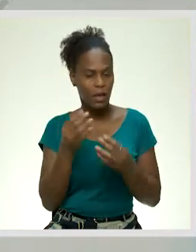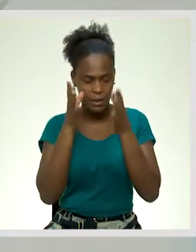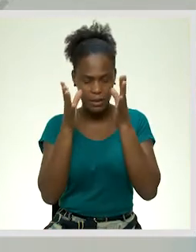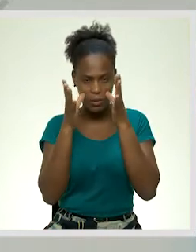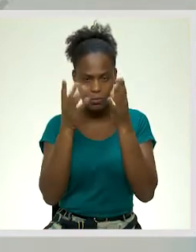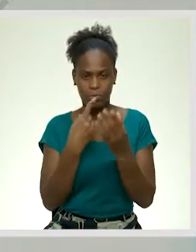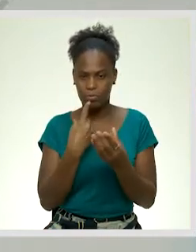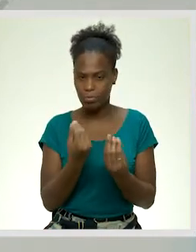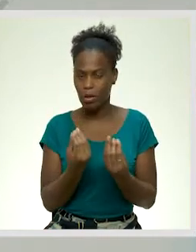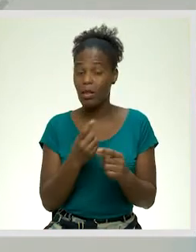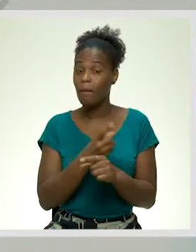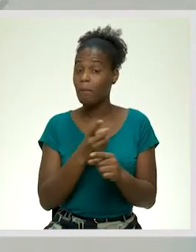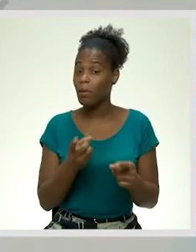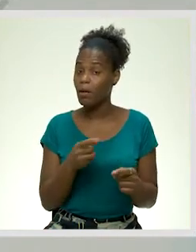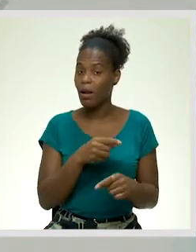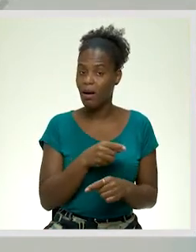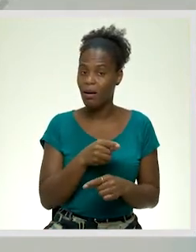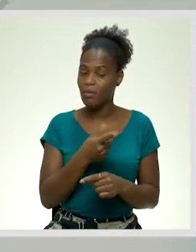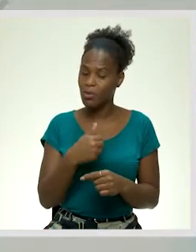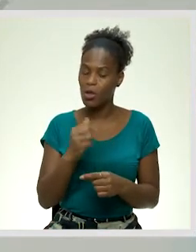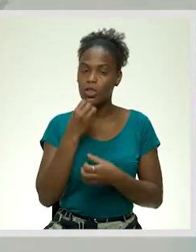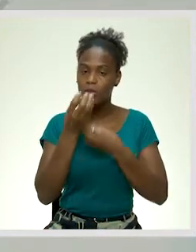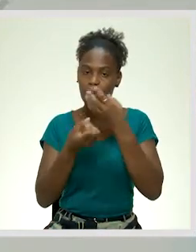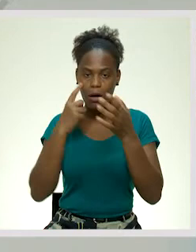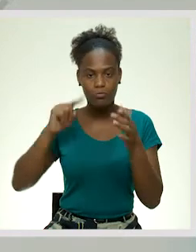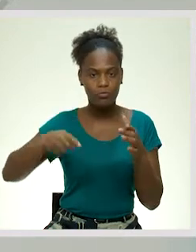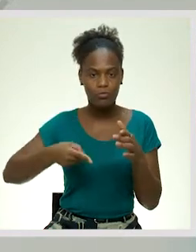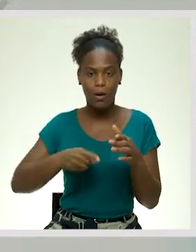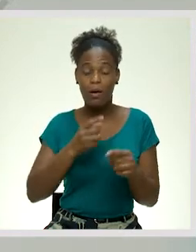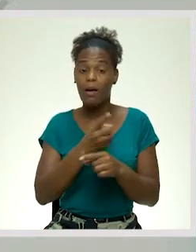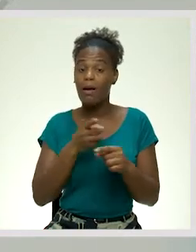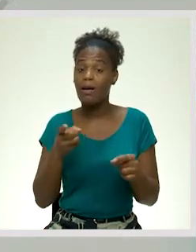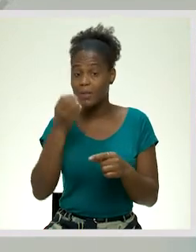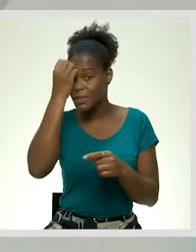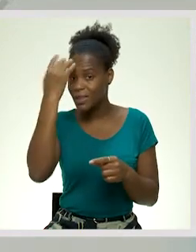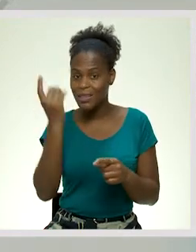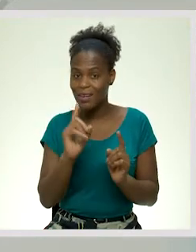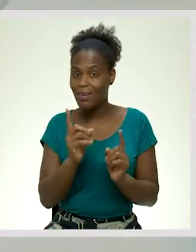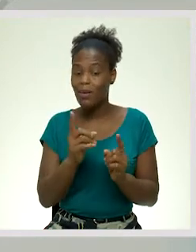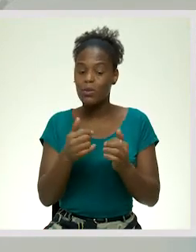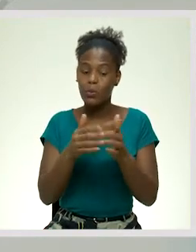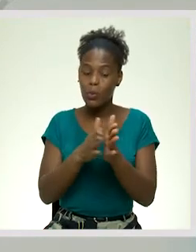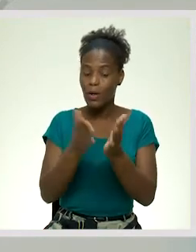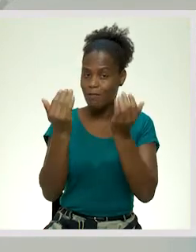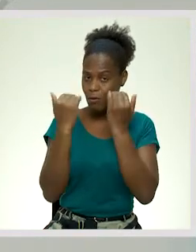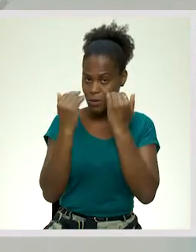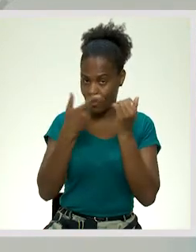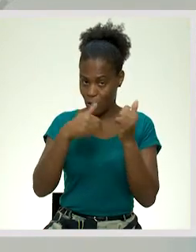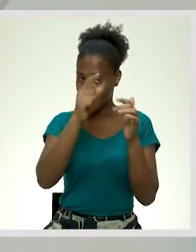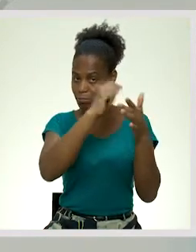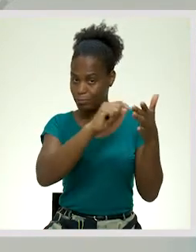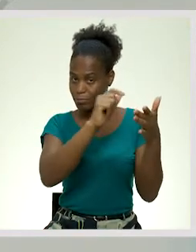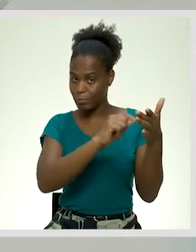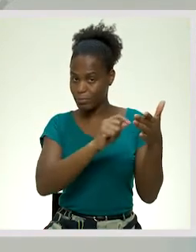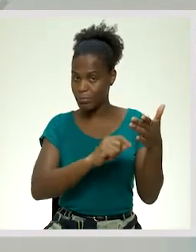atenção neste ponto. Porque ali nós vamos fundamentar e justificar. Não esquecer, colocar as nossas informações todas por